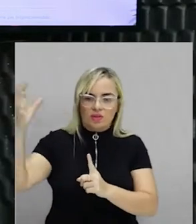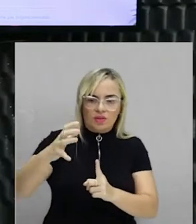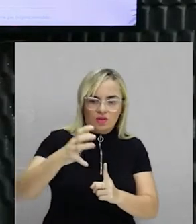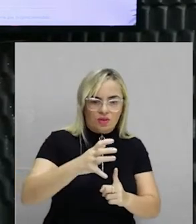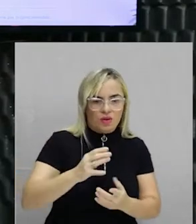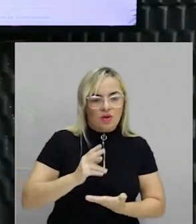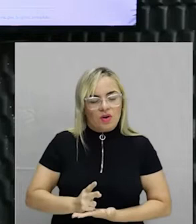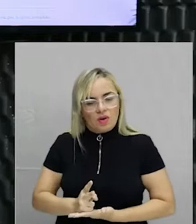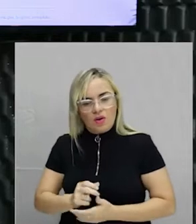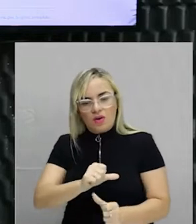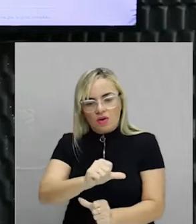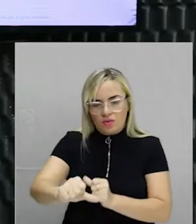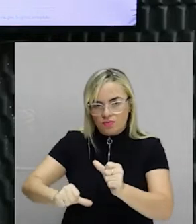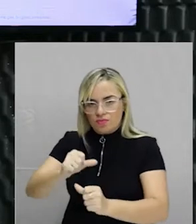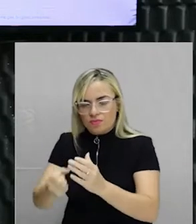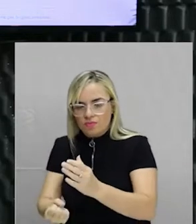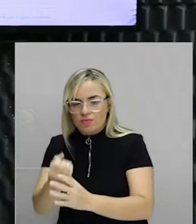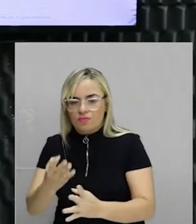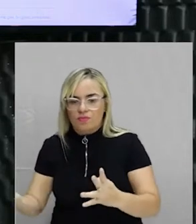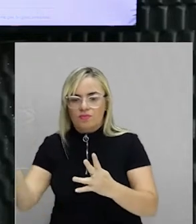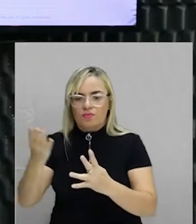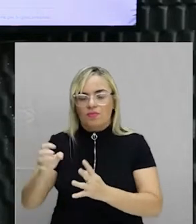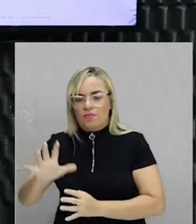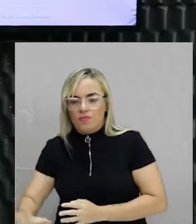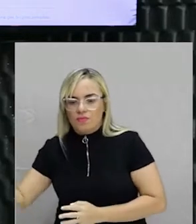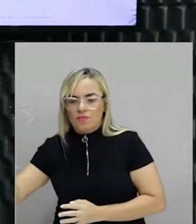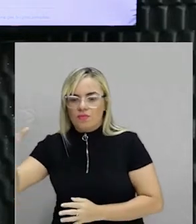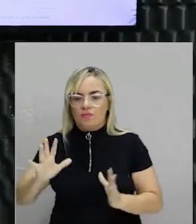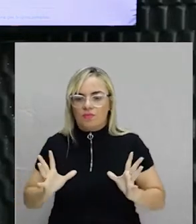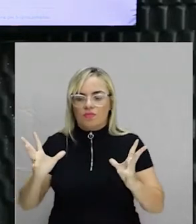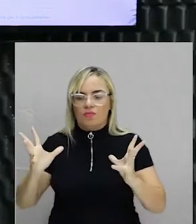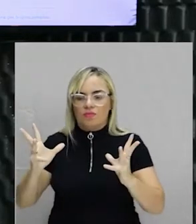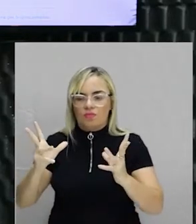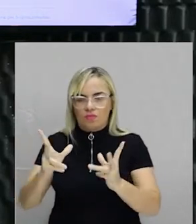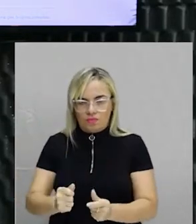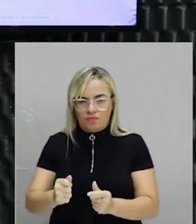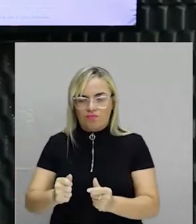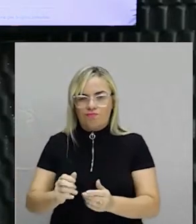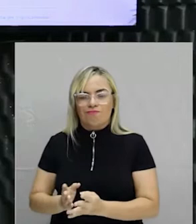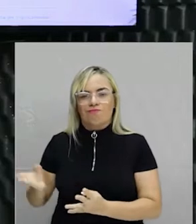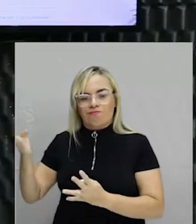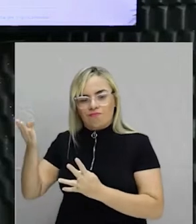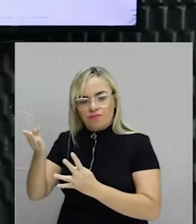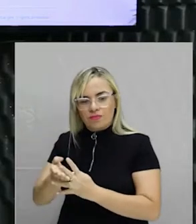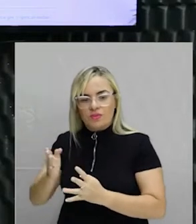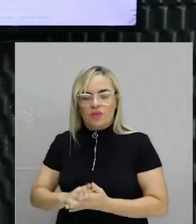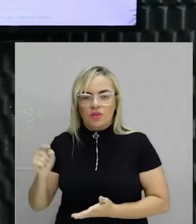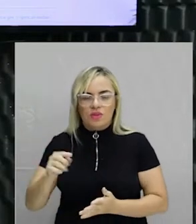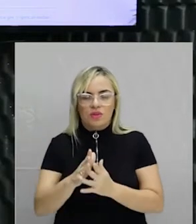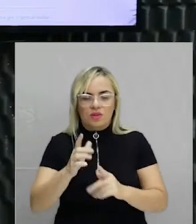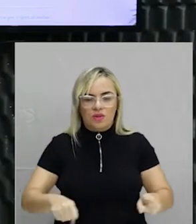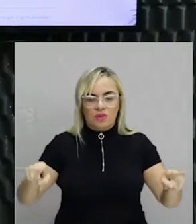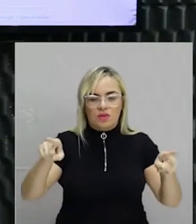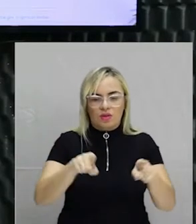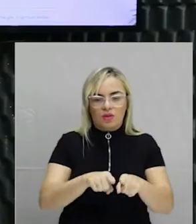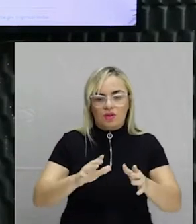transformação. Se, ao surgir o barroco na Europa, toda a Europa se barroquizou, o mesmo podemos dizer do